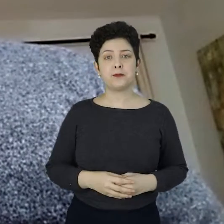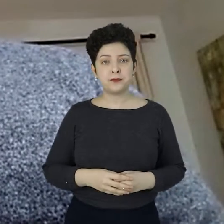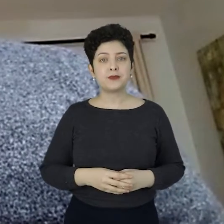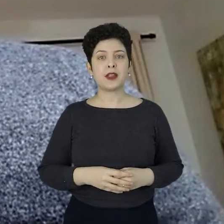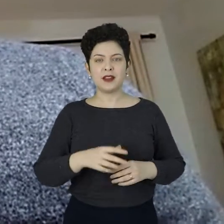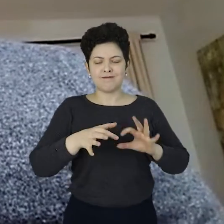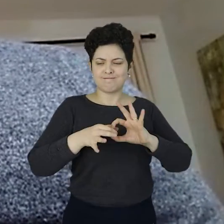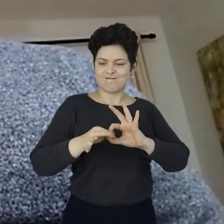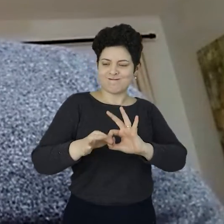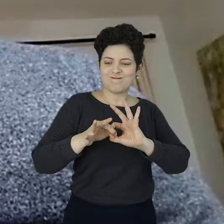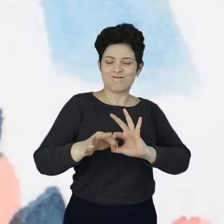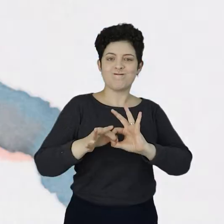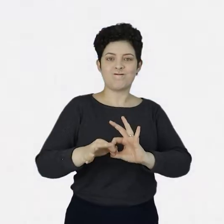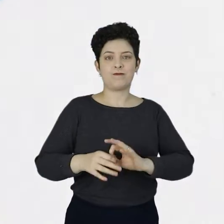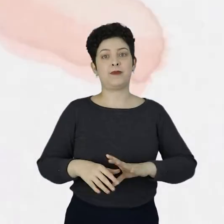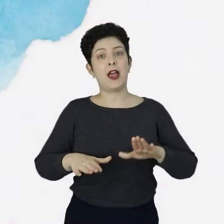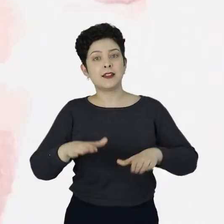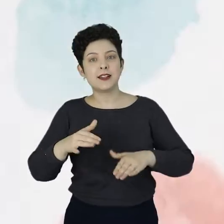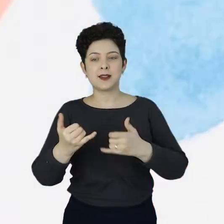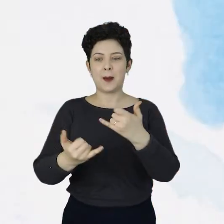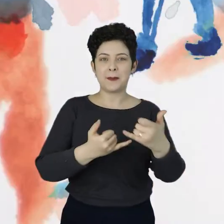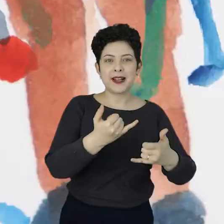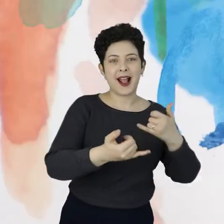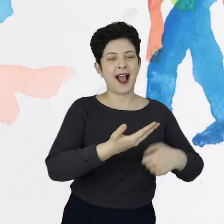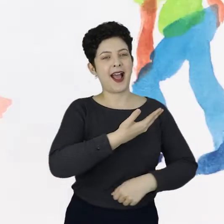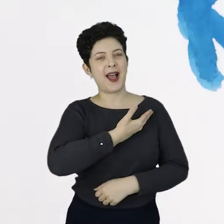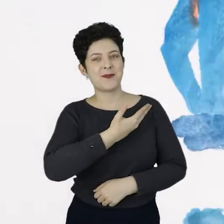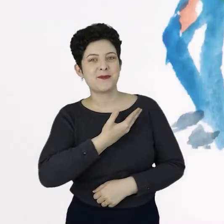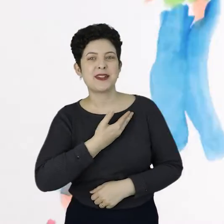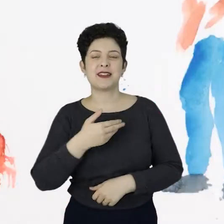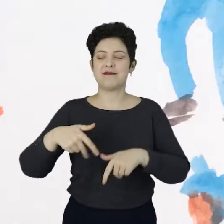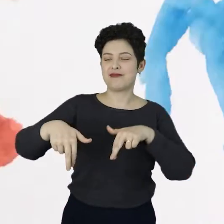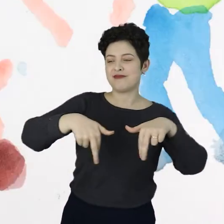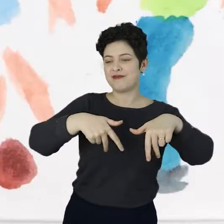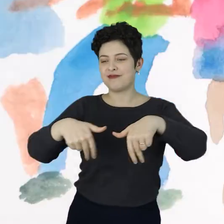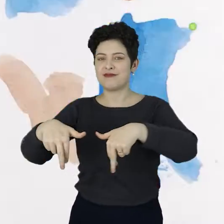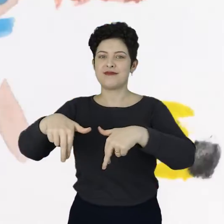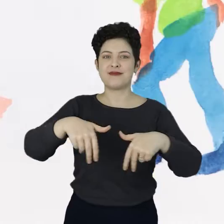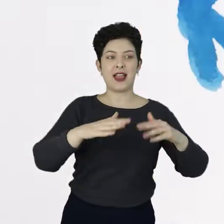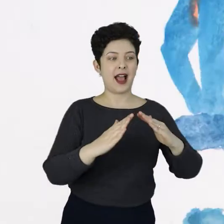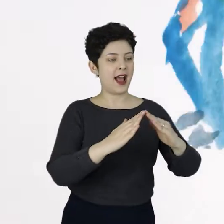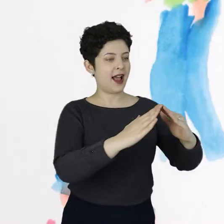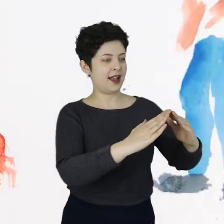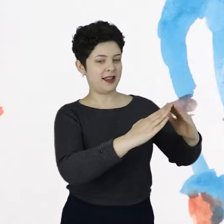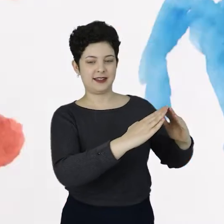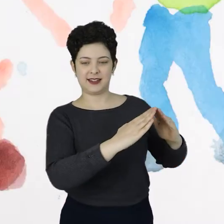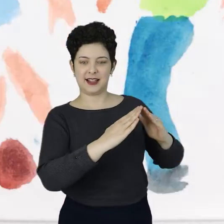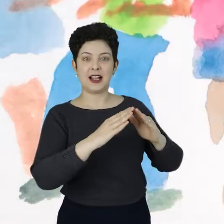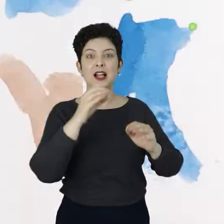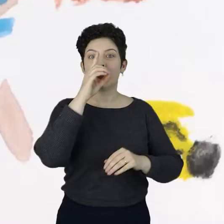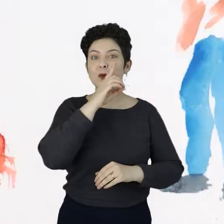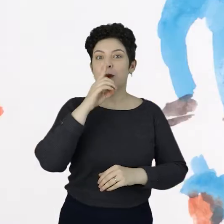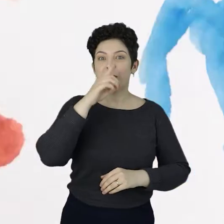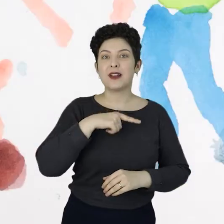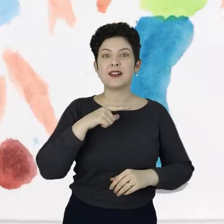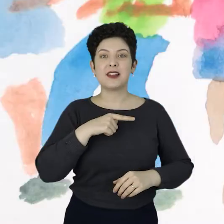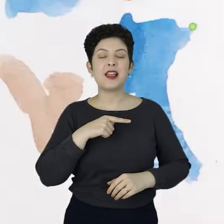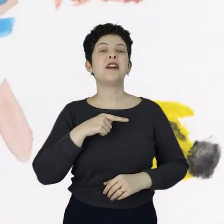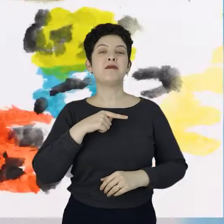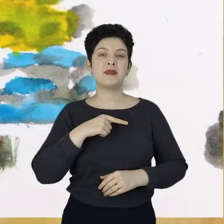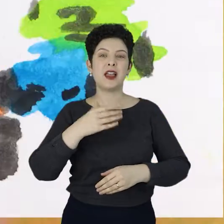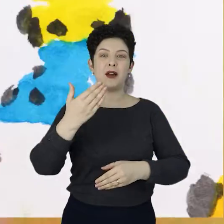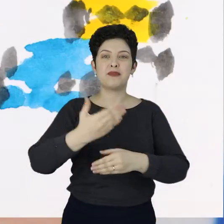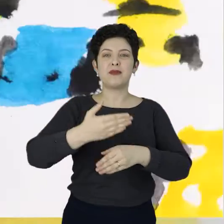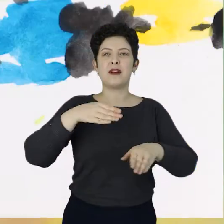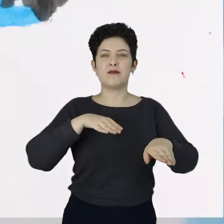a gente era carne e unha. Às vezes eu brincava com meus amigos, com o da vizinhança. Domingo tinha a